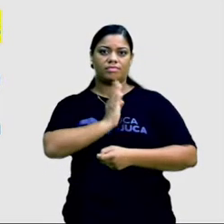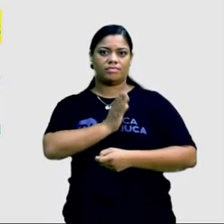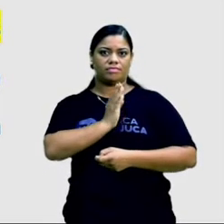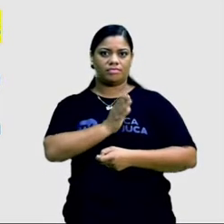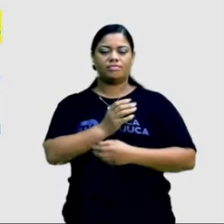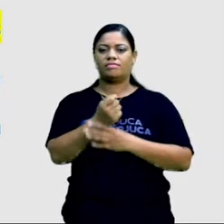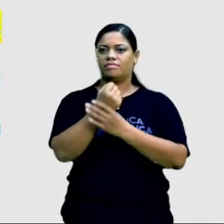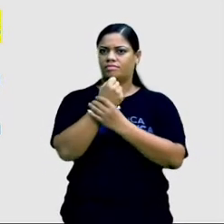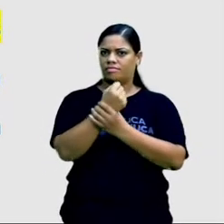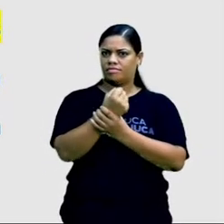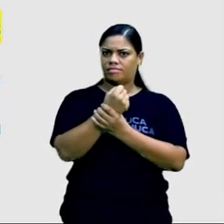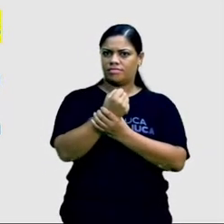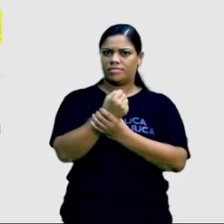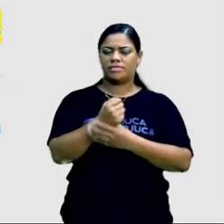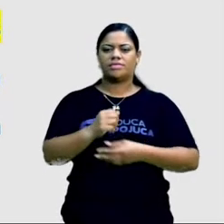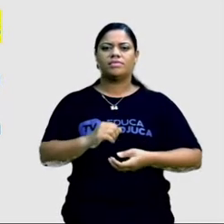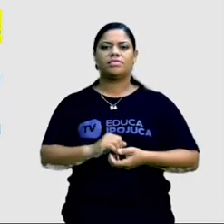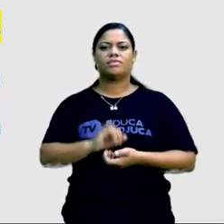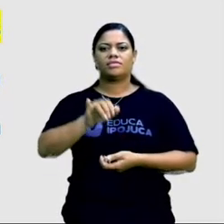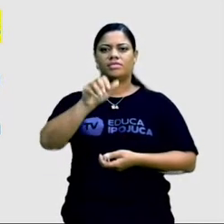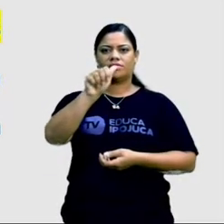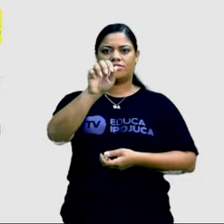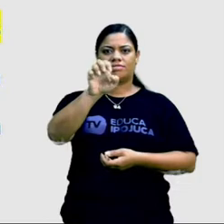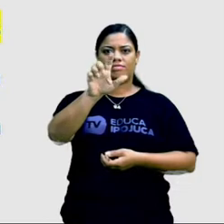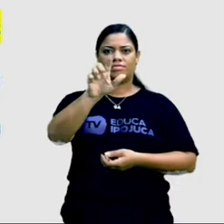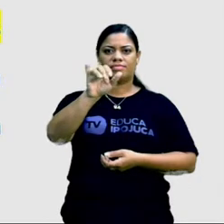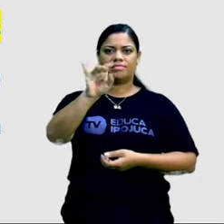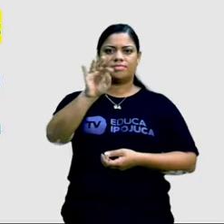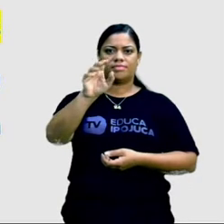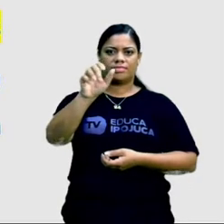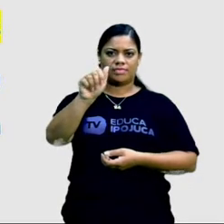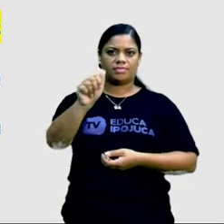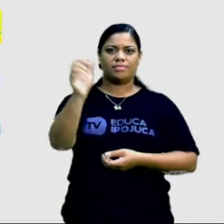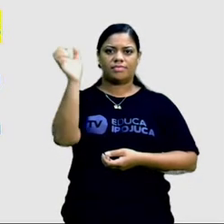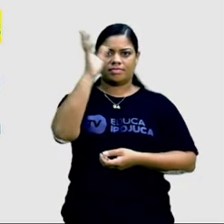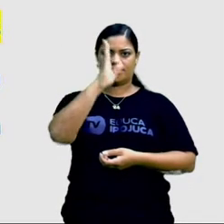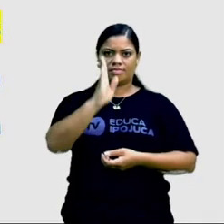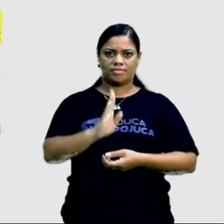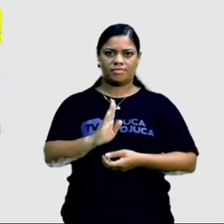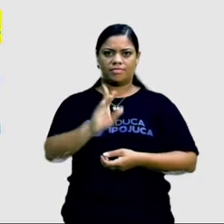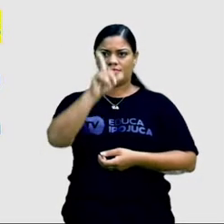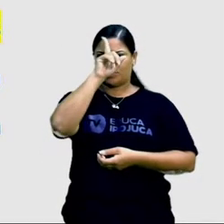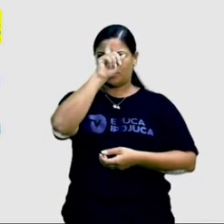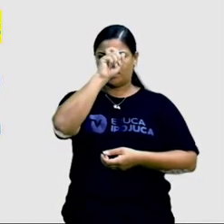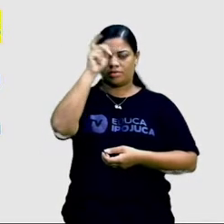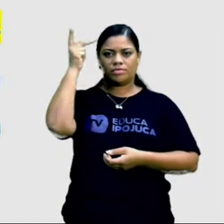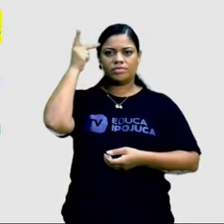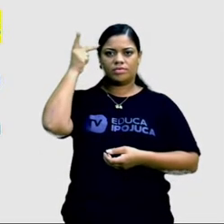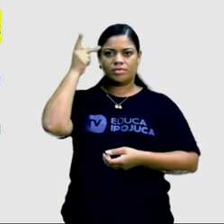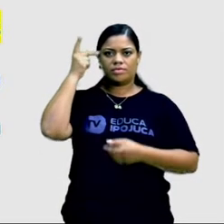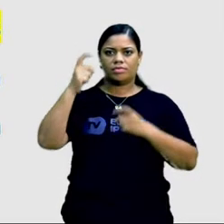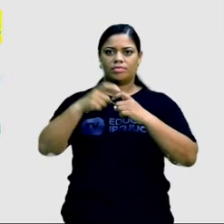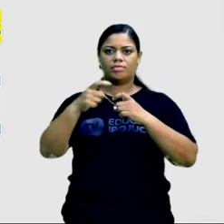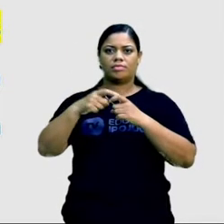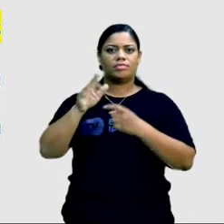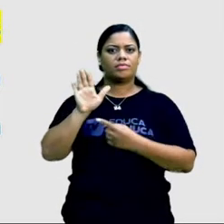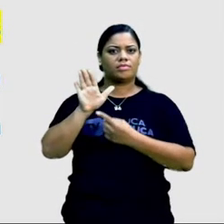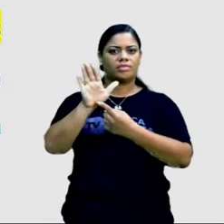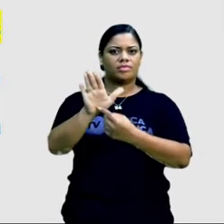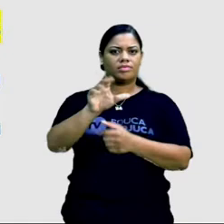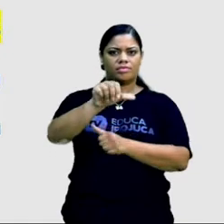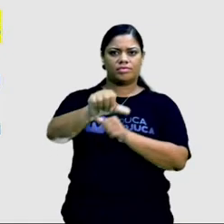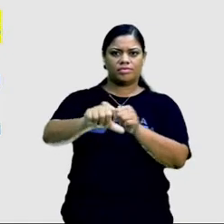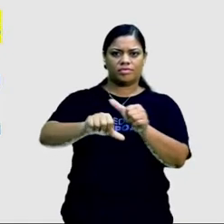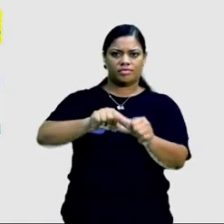da Sociedade Beneficente Israelita Brasileira Albert Einstein, em São Paulo. O médico aponta que uma